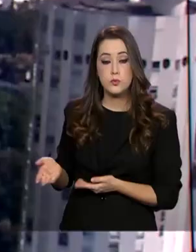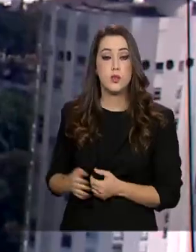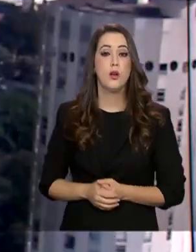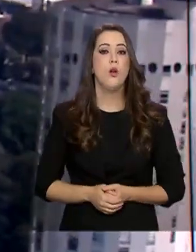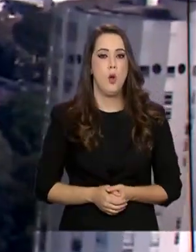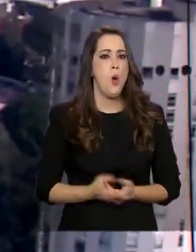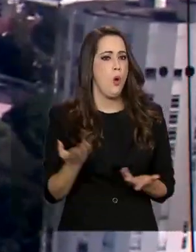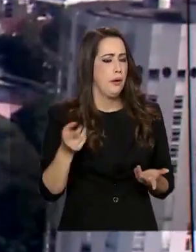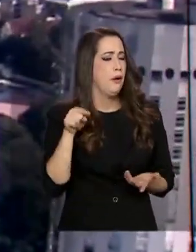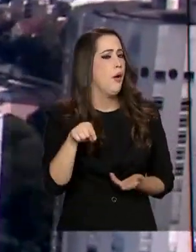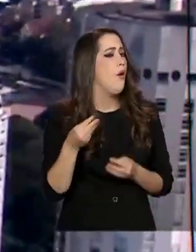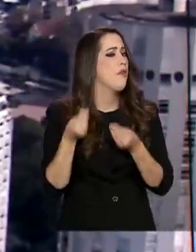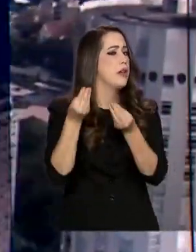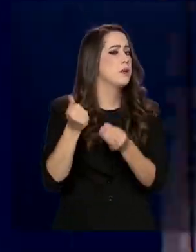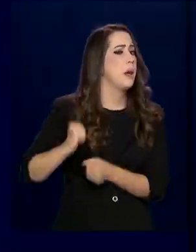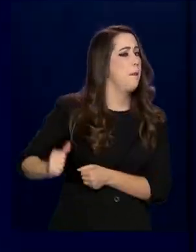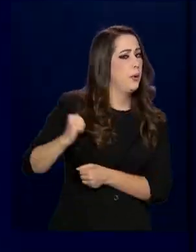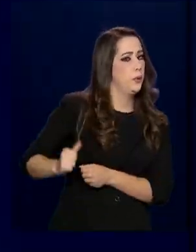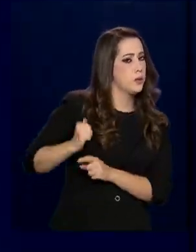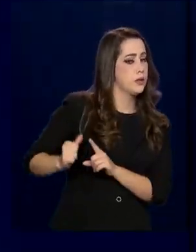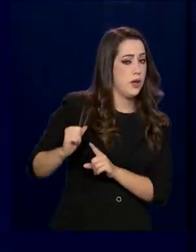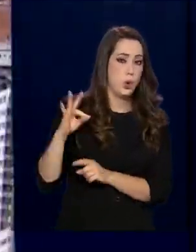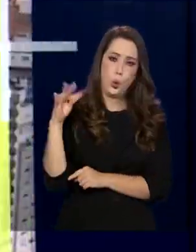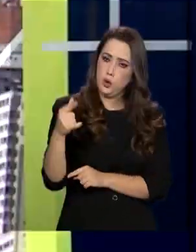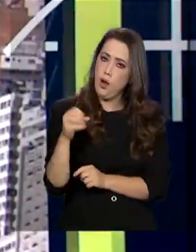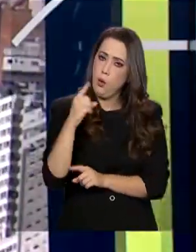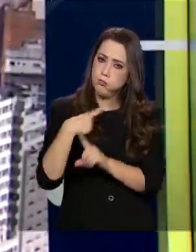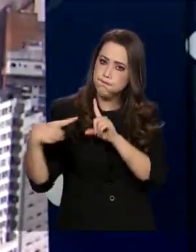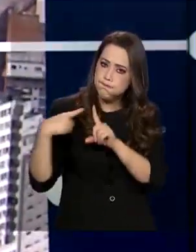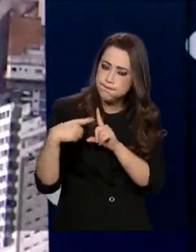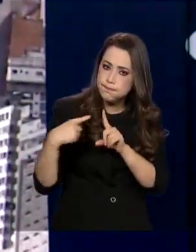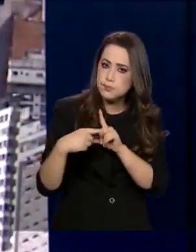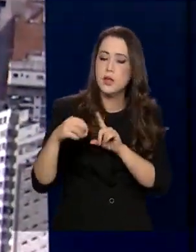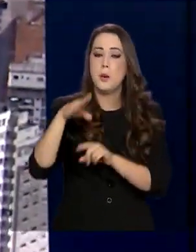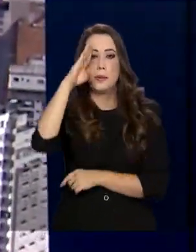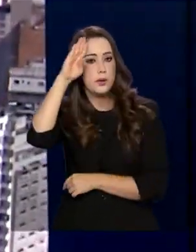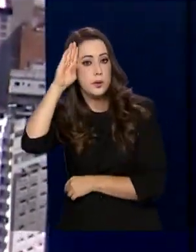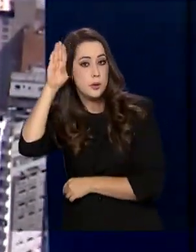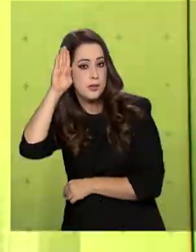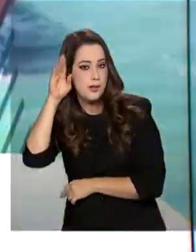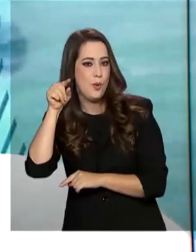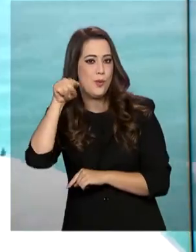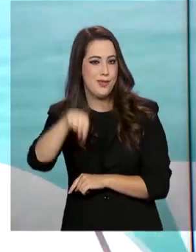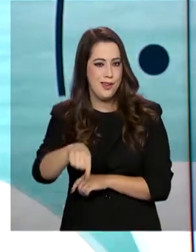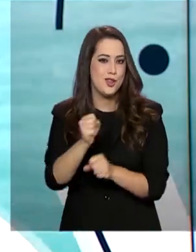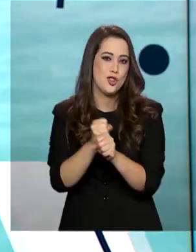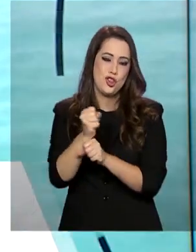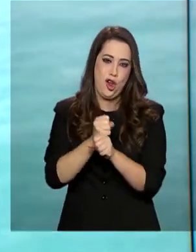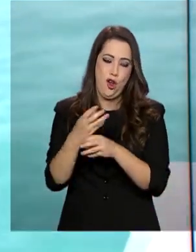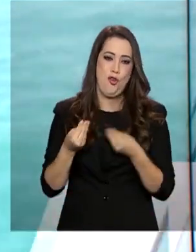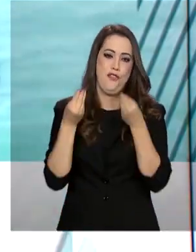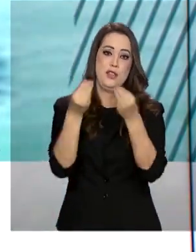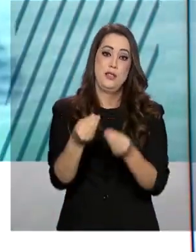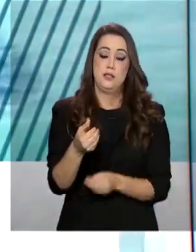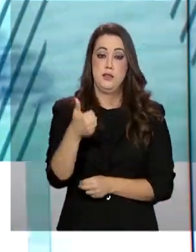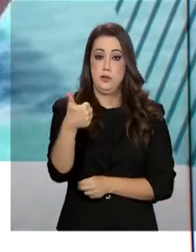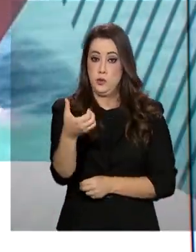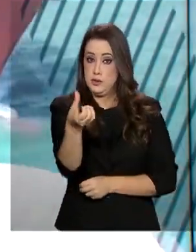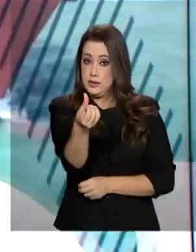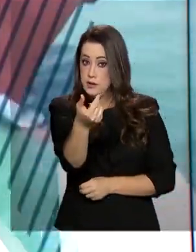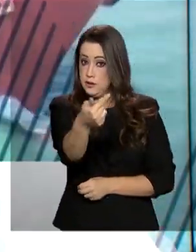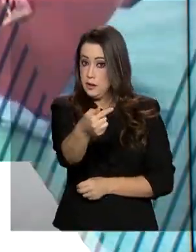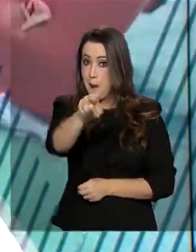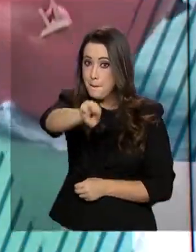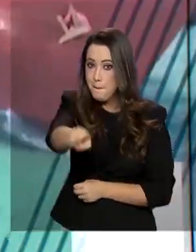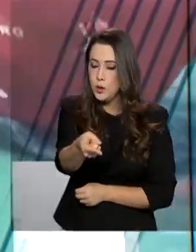bolsas integrais e parciais para a educação superior. Nesta edição, estão sendo oferecidas mais de 167